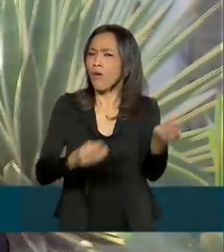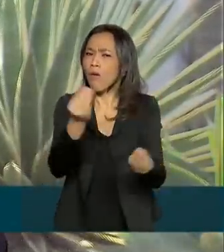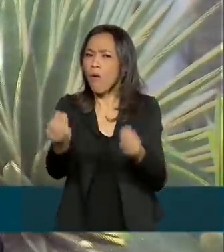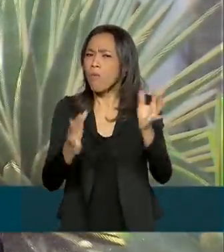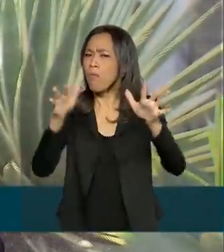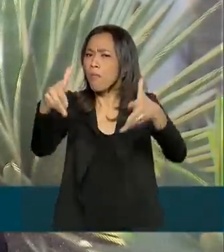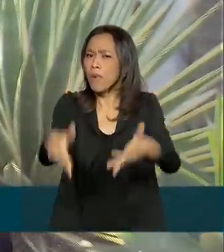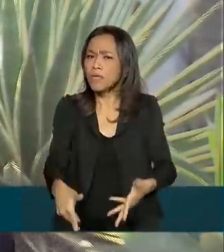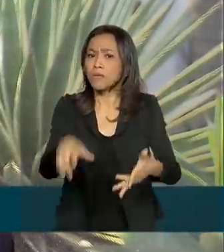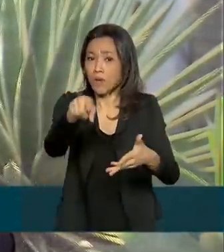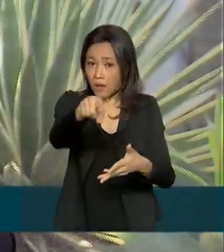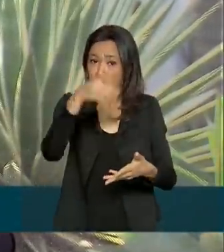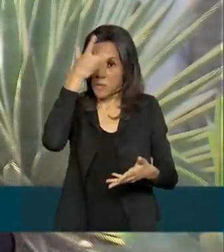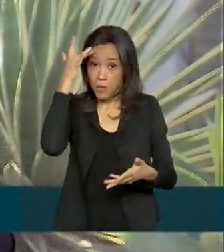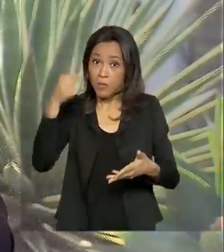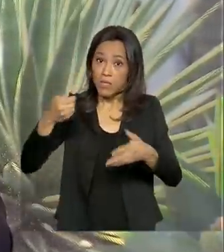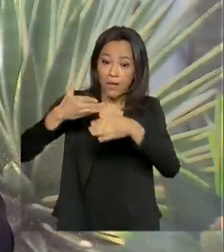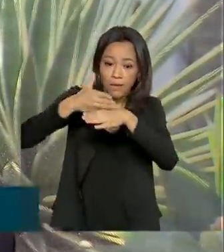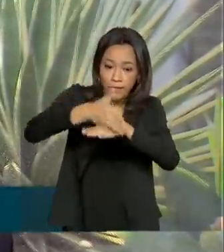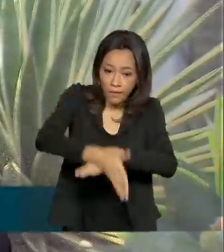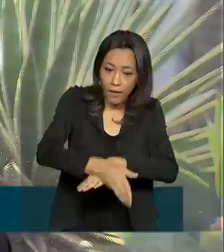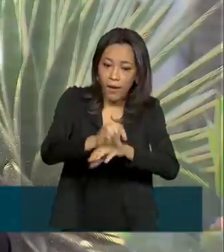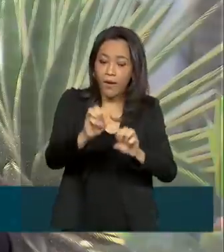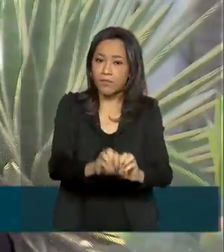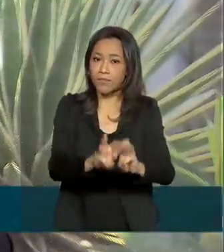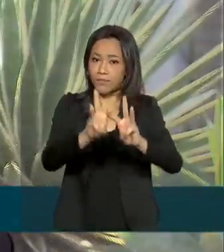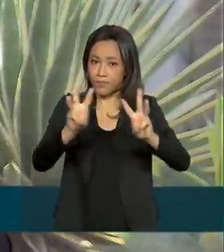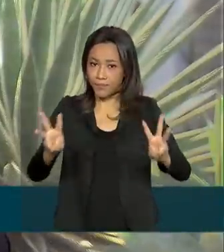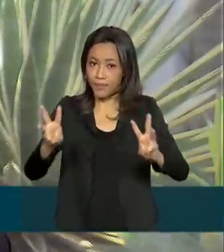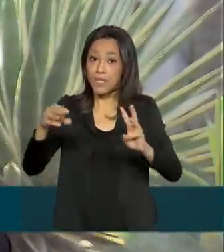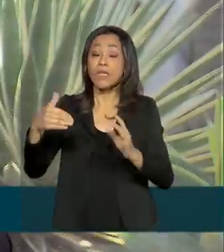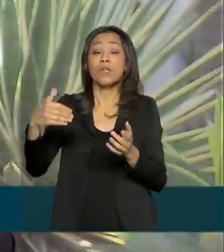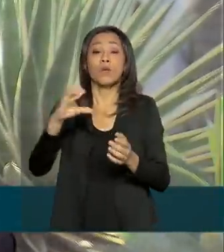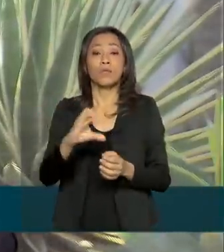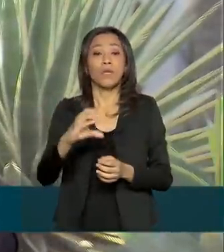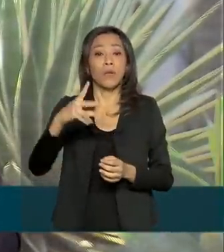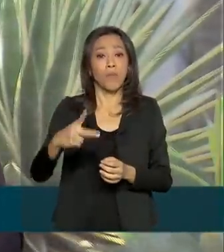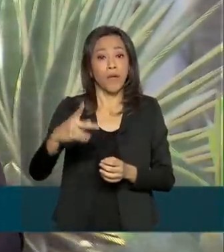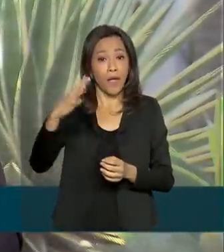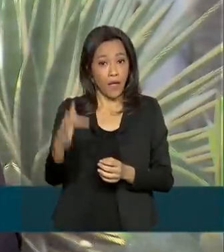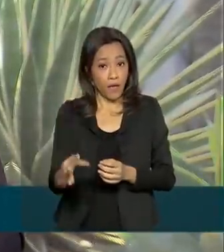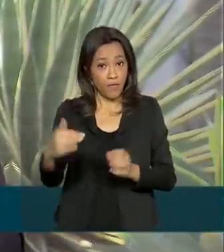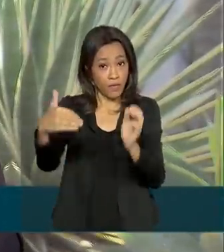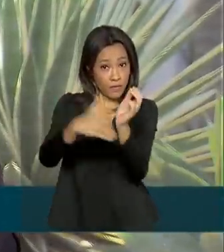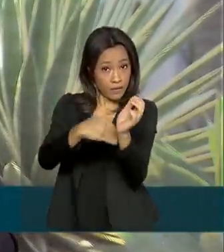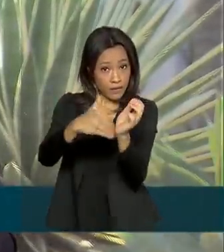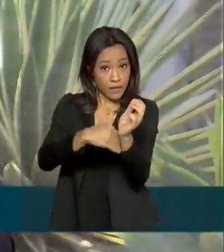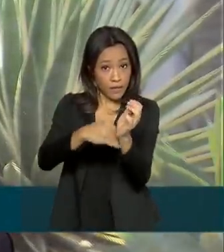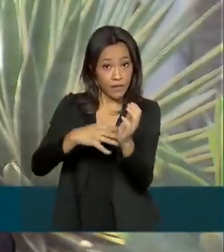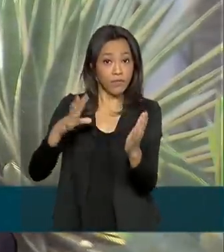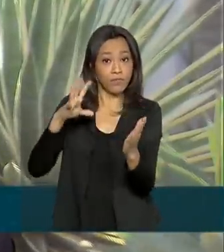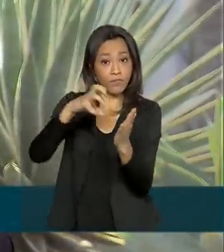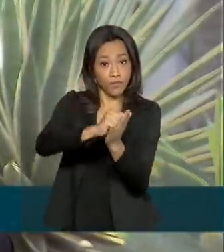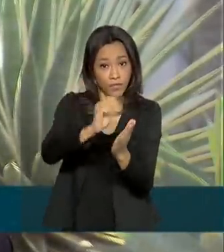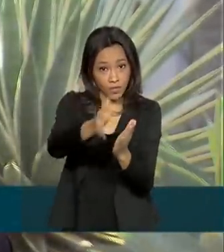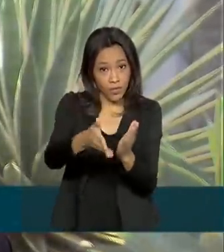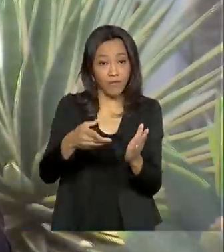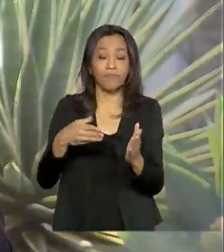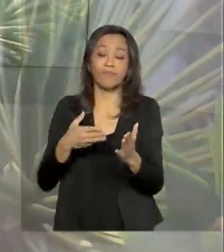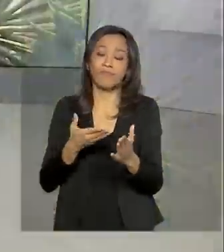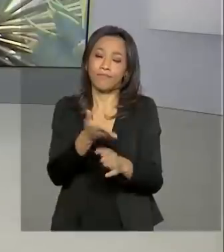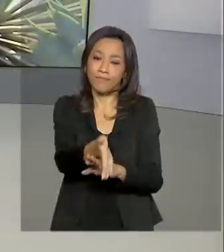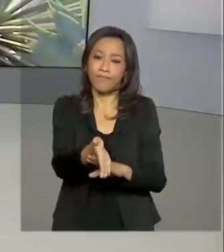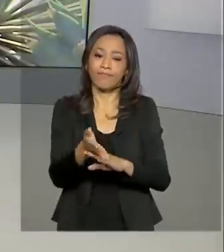um inscrito deve acessar a página do participante com CPF e senha cadastrados no login único do governo federal. Ana, com você.